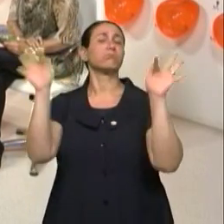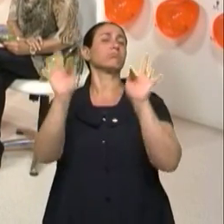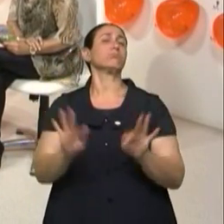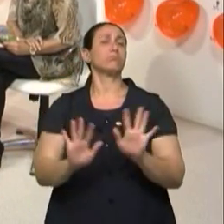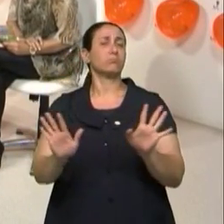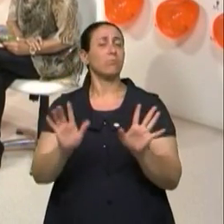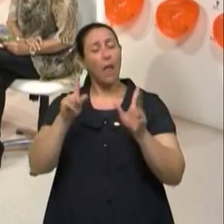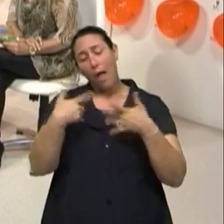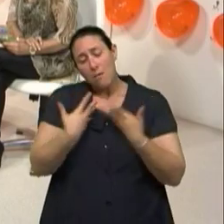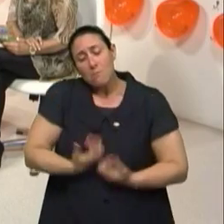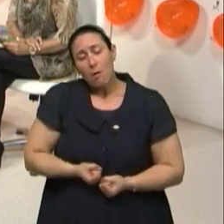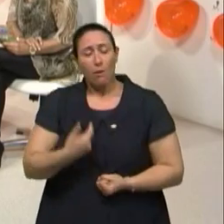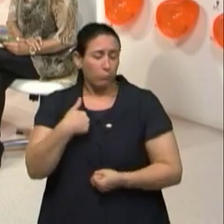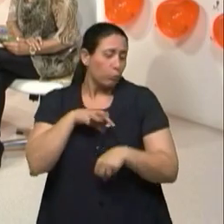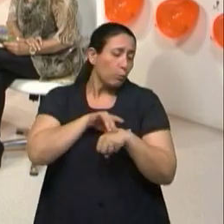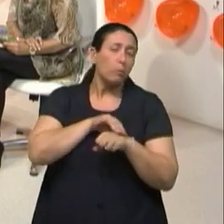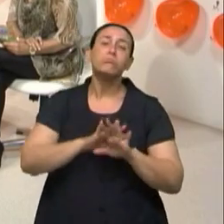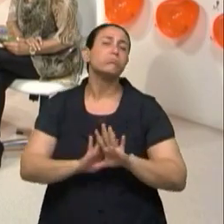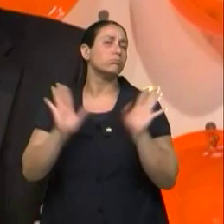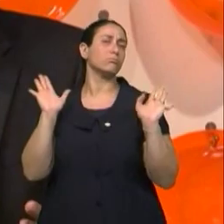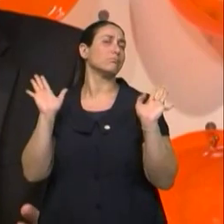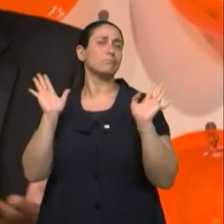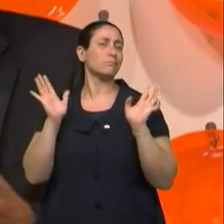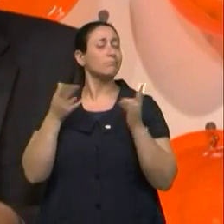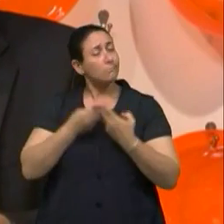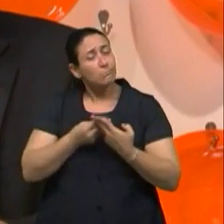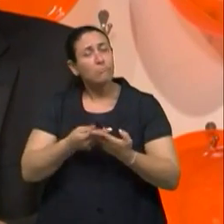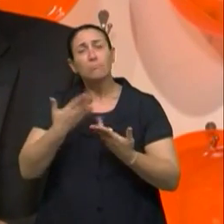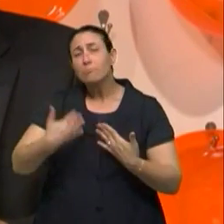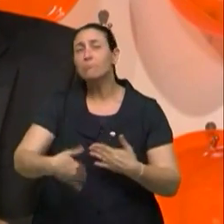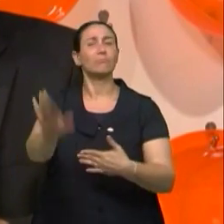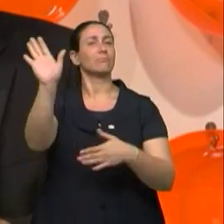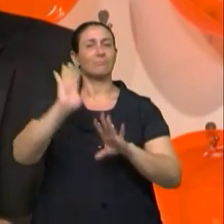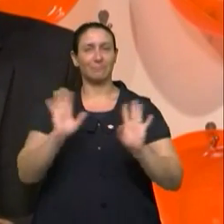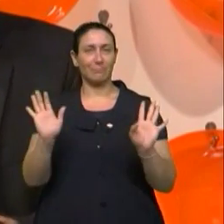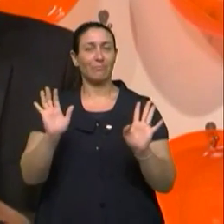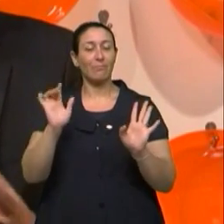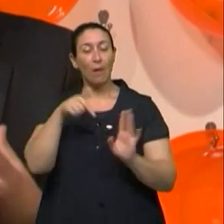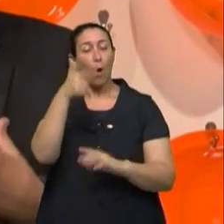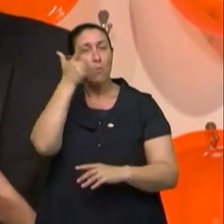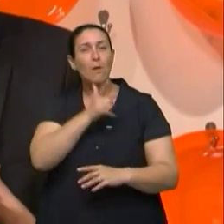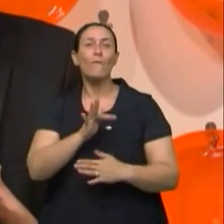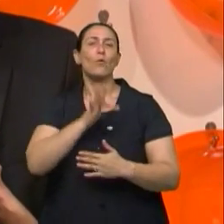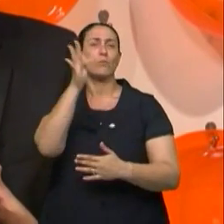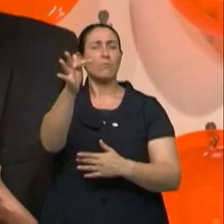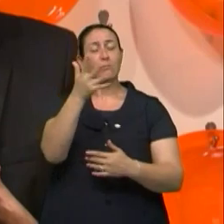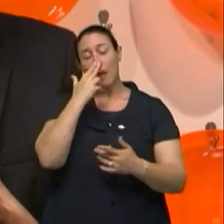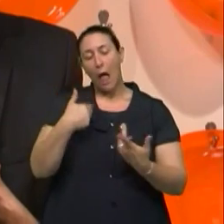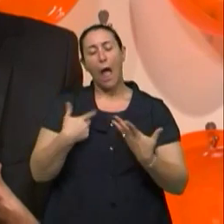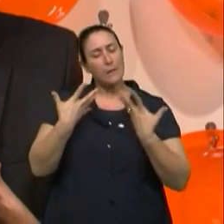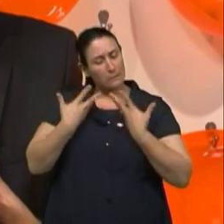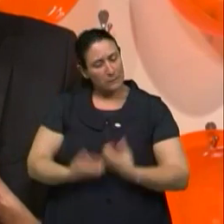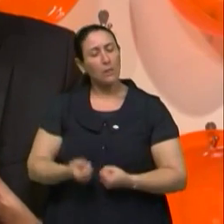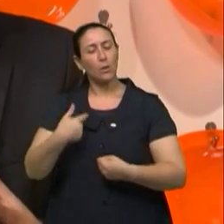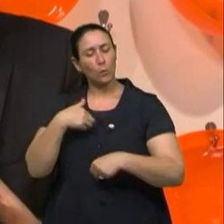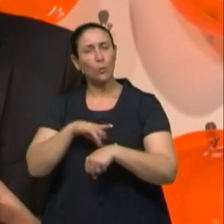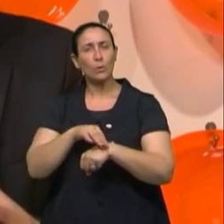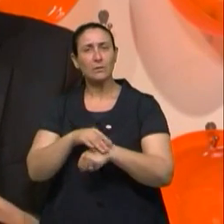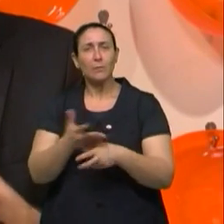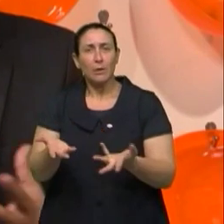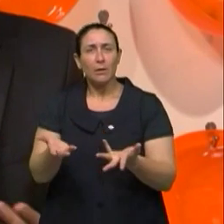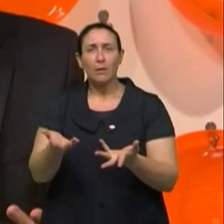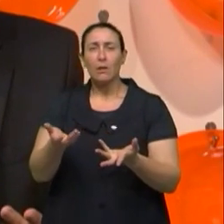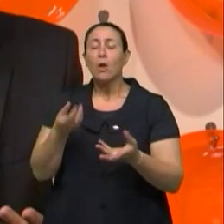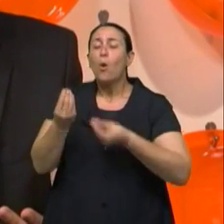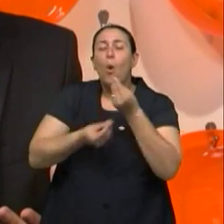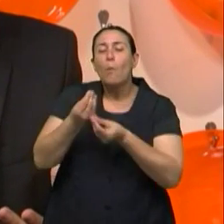aceitação da doença é que vai fazer o futuro dessa pessoa, né? Aceitar que tem o vírus... E como é que eu vou viver